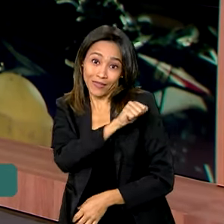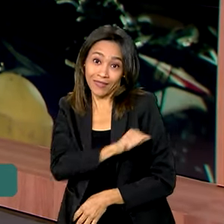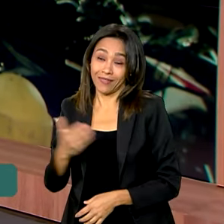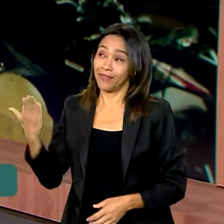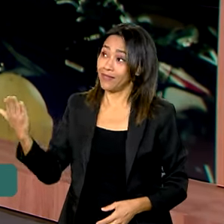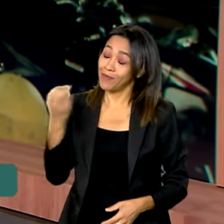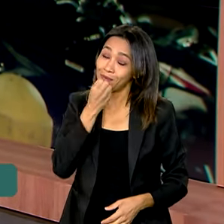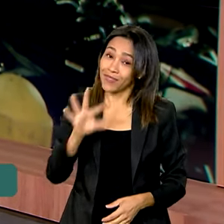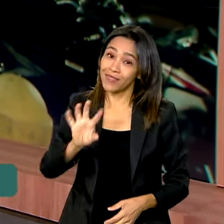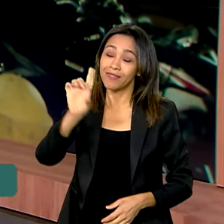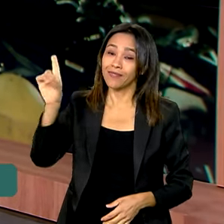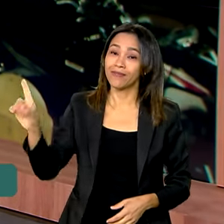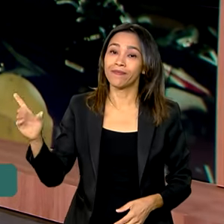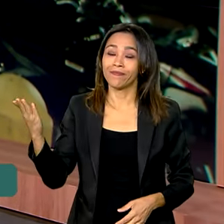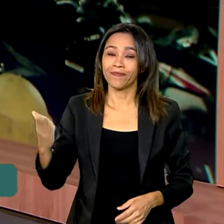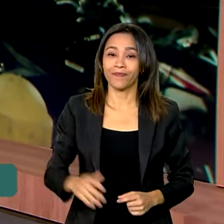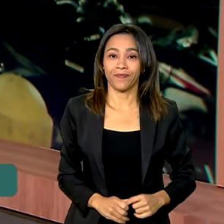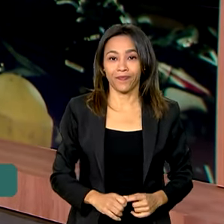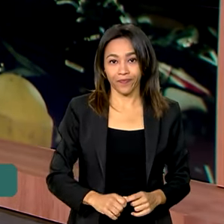Alessandra.